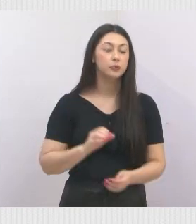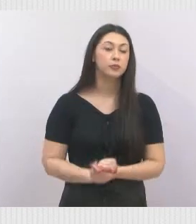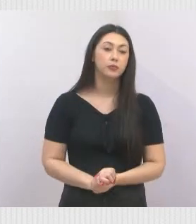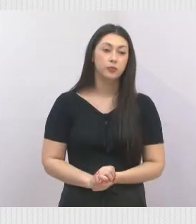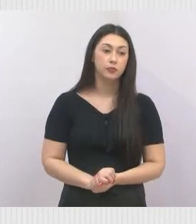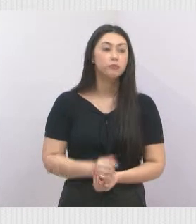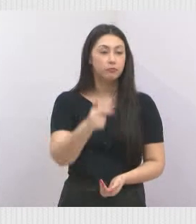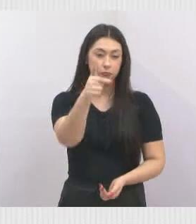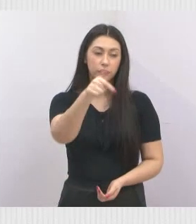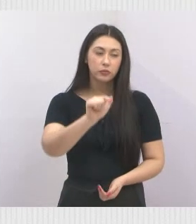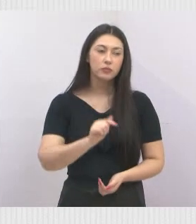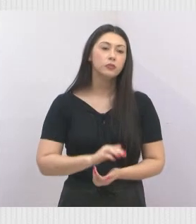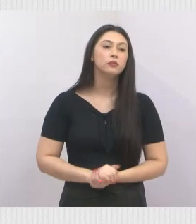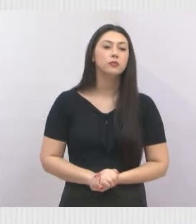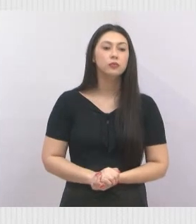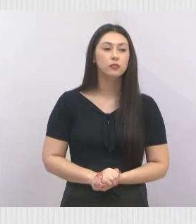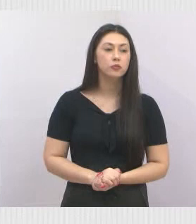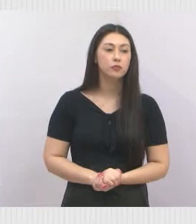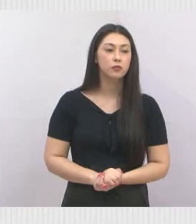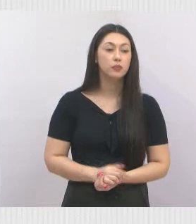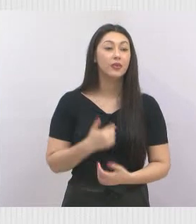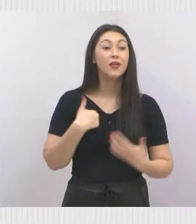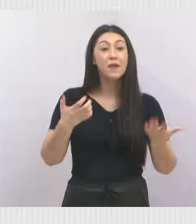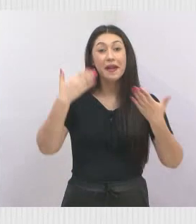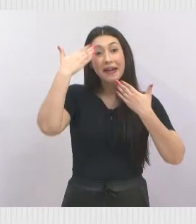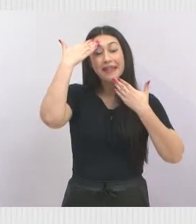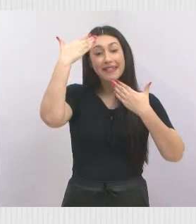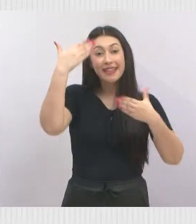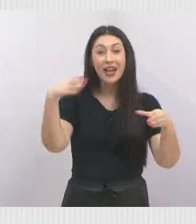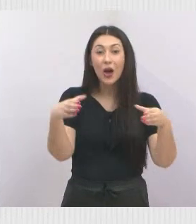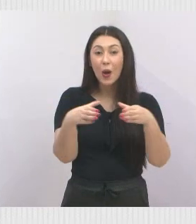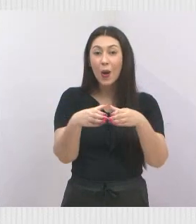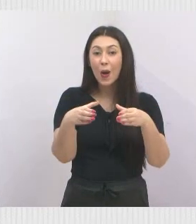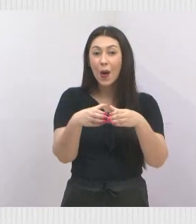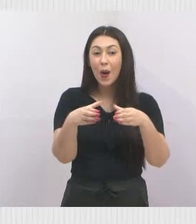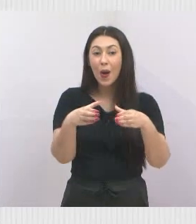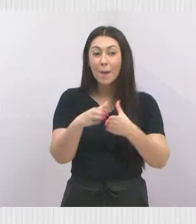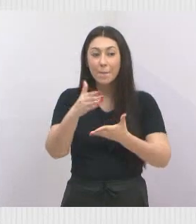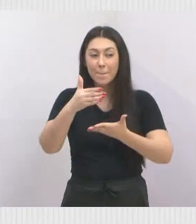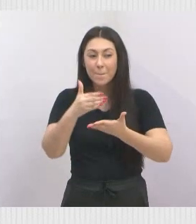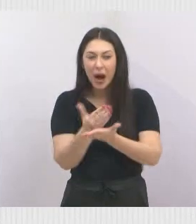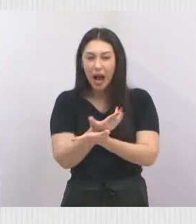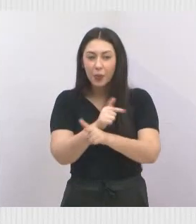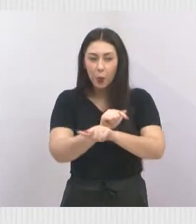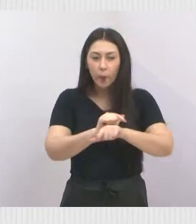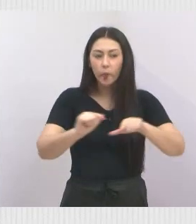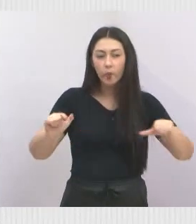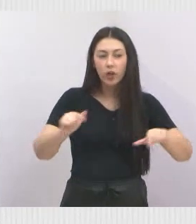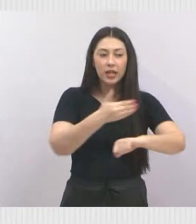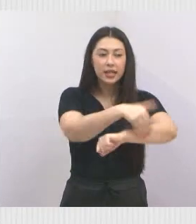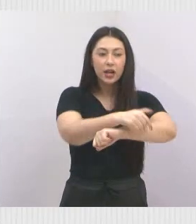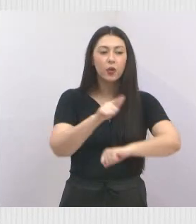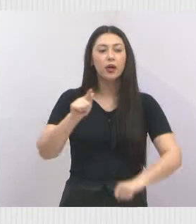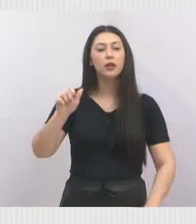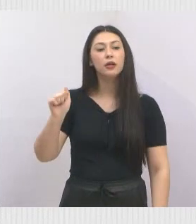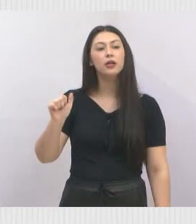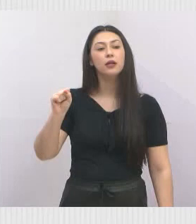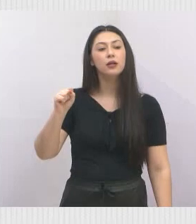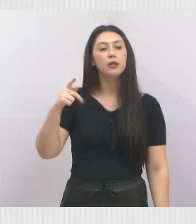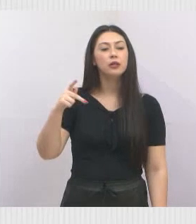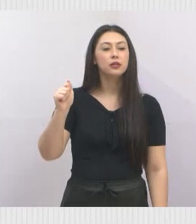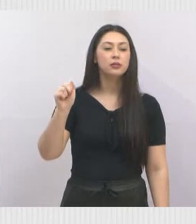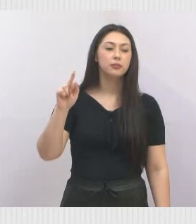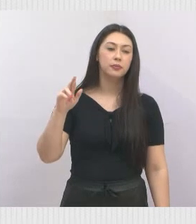Pode ir para a próxima? Quero agradecer ao pessoal da equipe do tapa-buraco, na rua Gaspar Gomes da